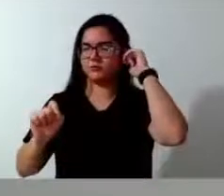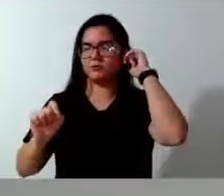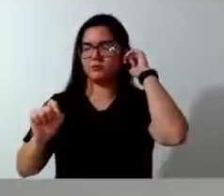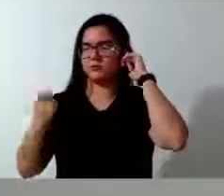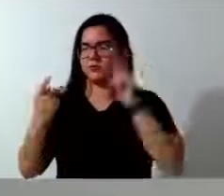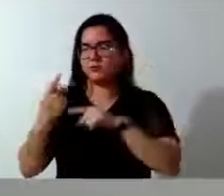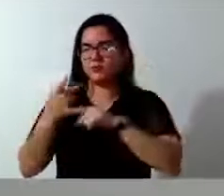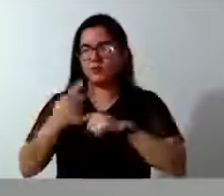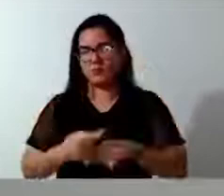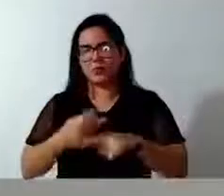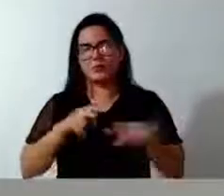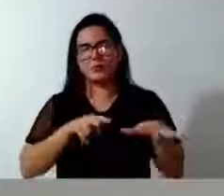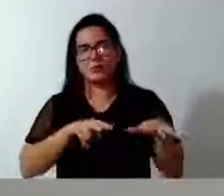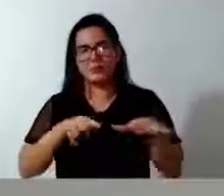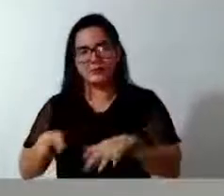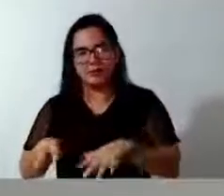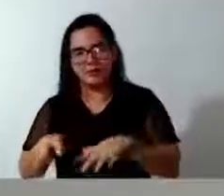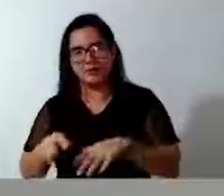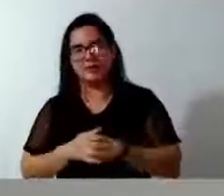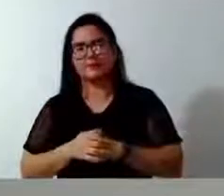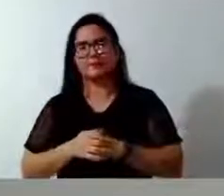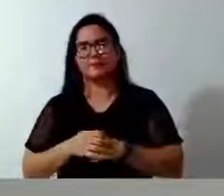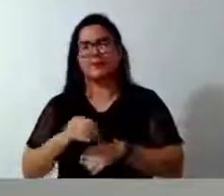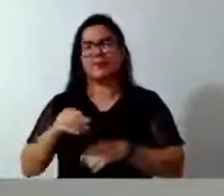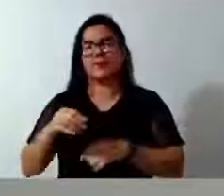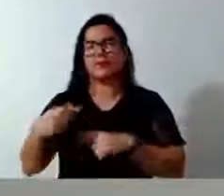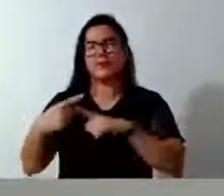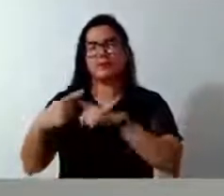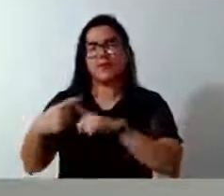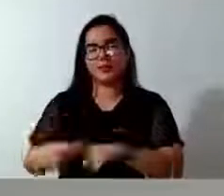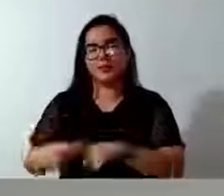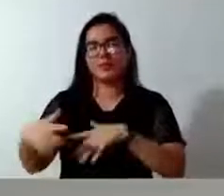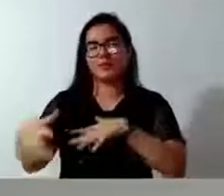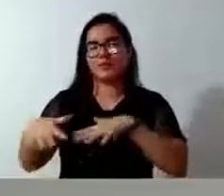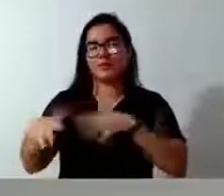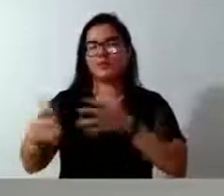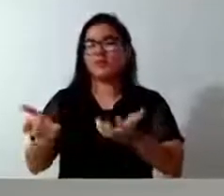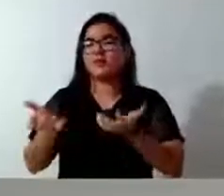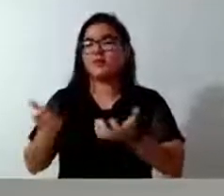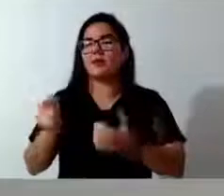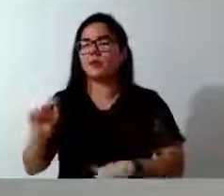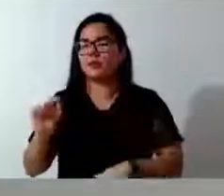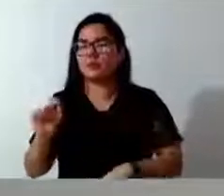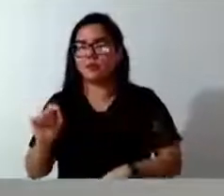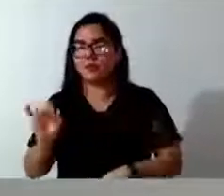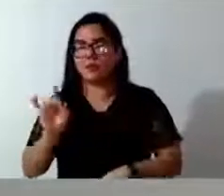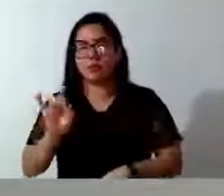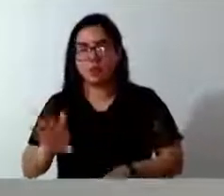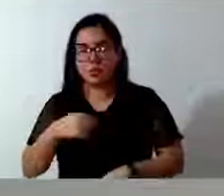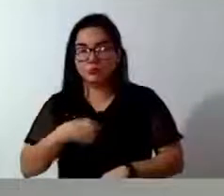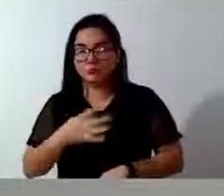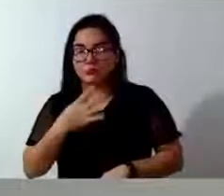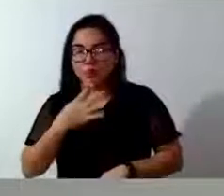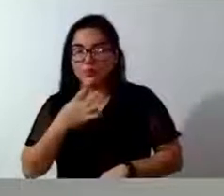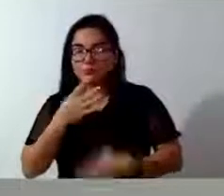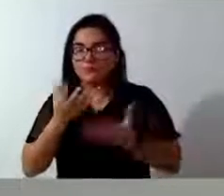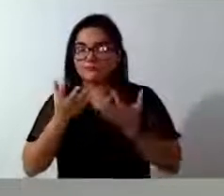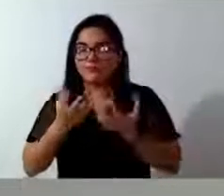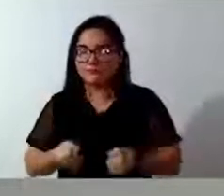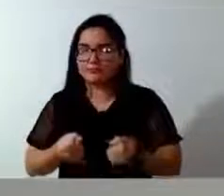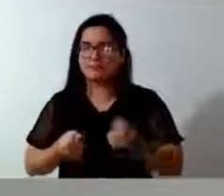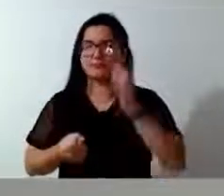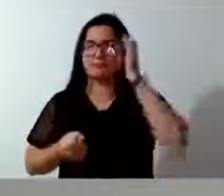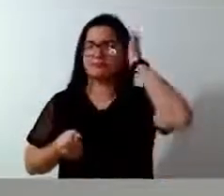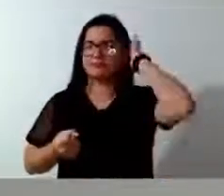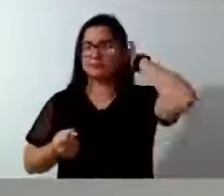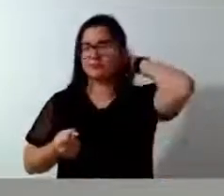E o que a Batalha da 9-6 quer, eles querem apenas ser reconhecidos, querem